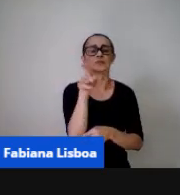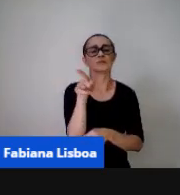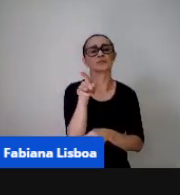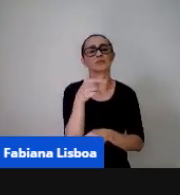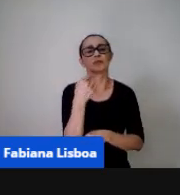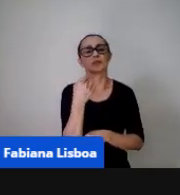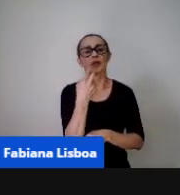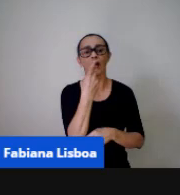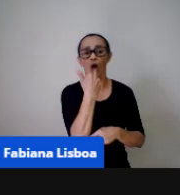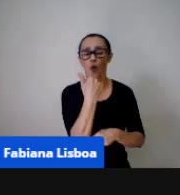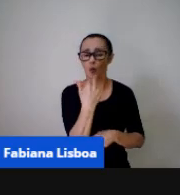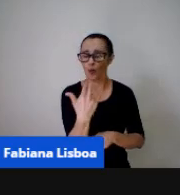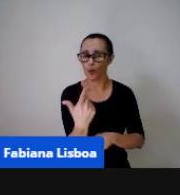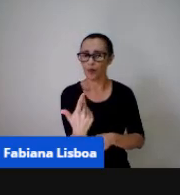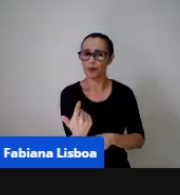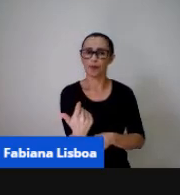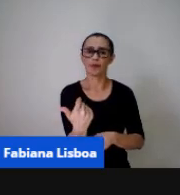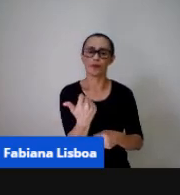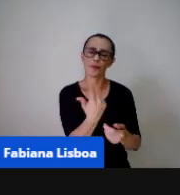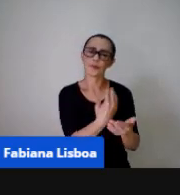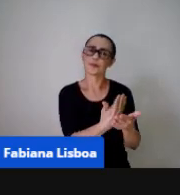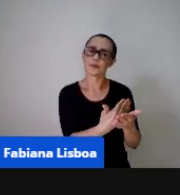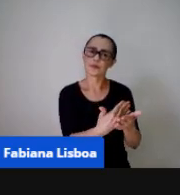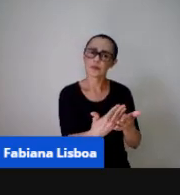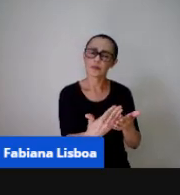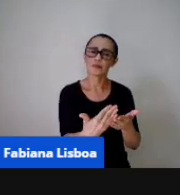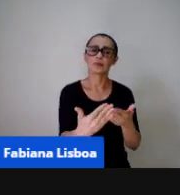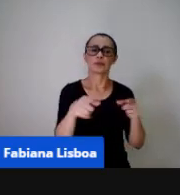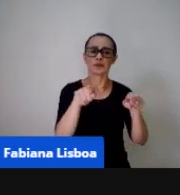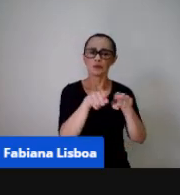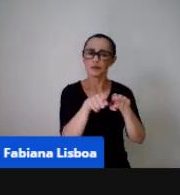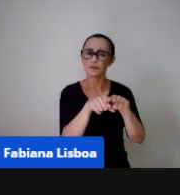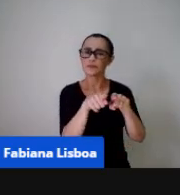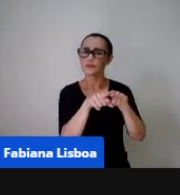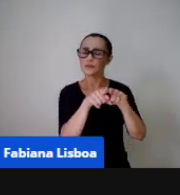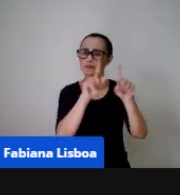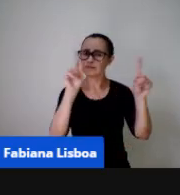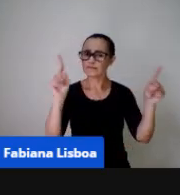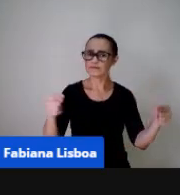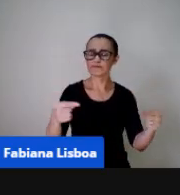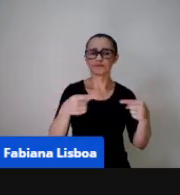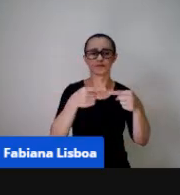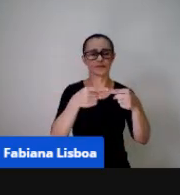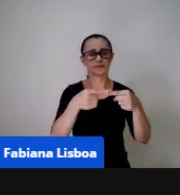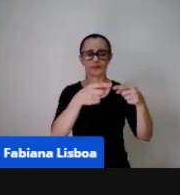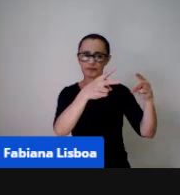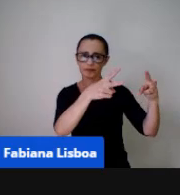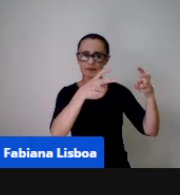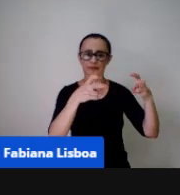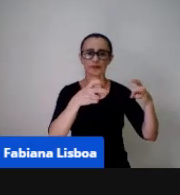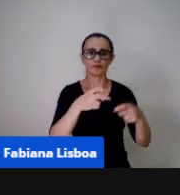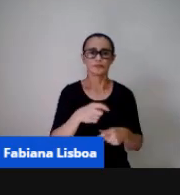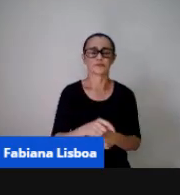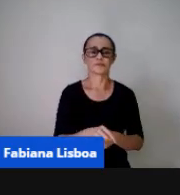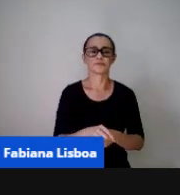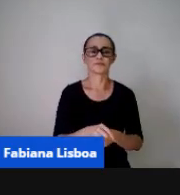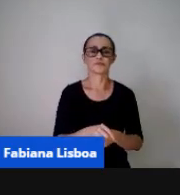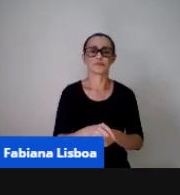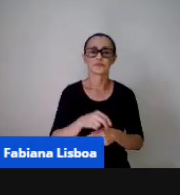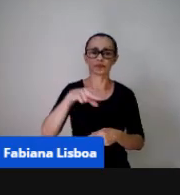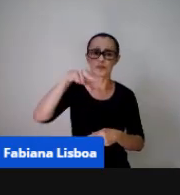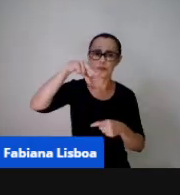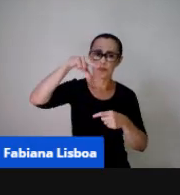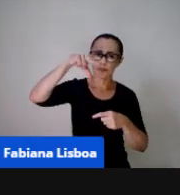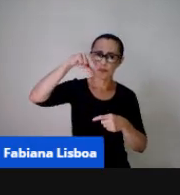cores que também começa essa situação de correspondência então eu coloco o prendedor verde na cor verde